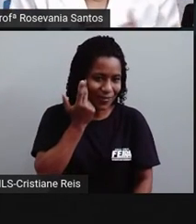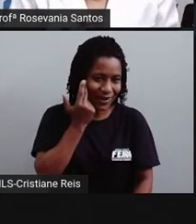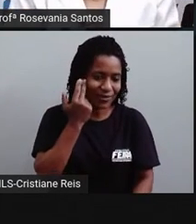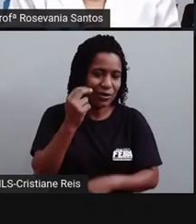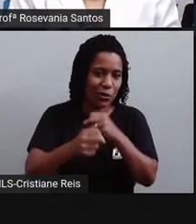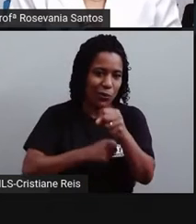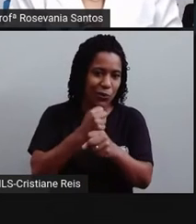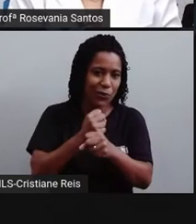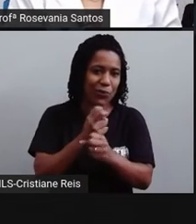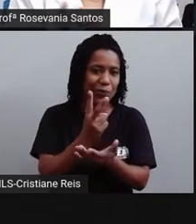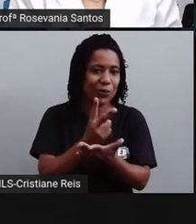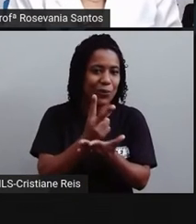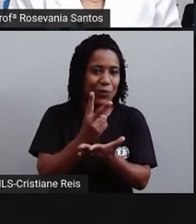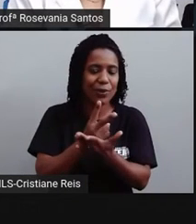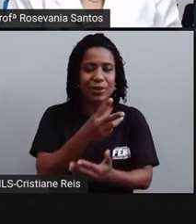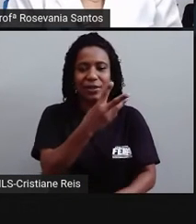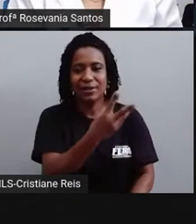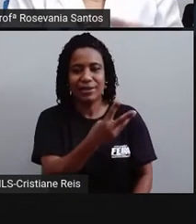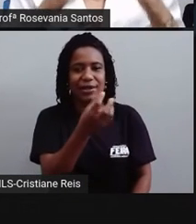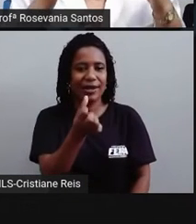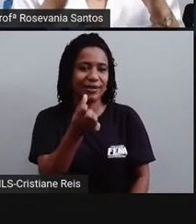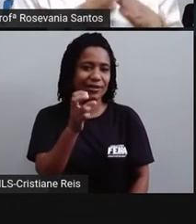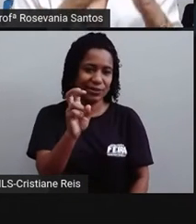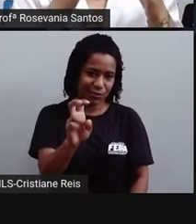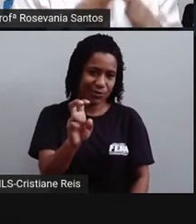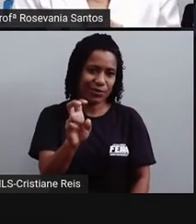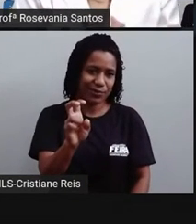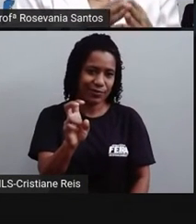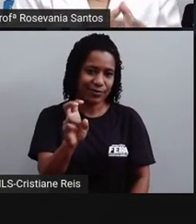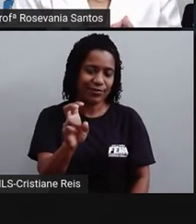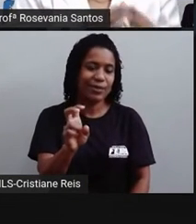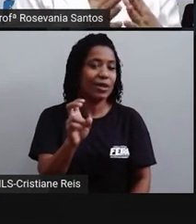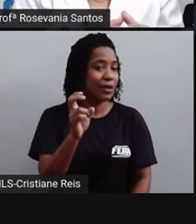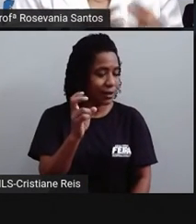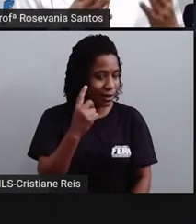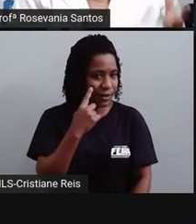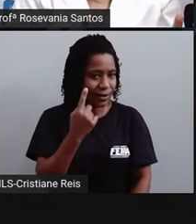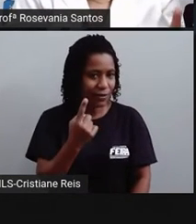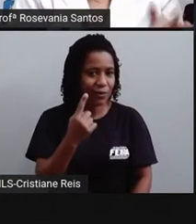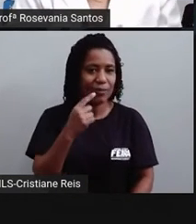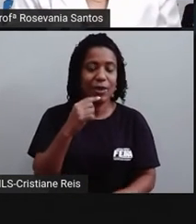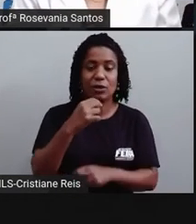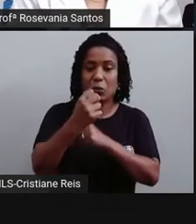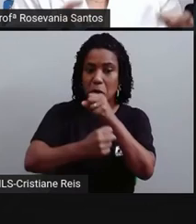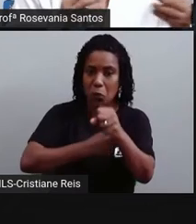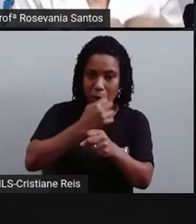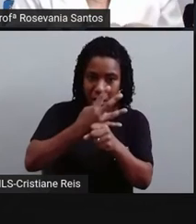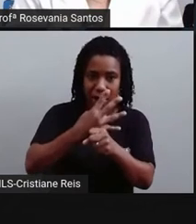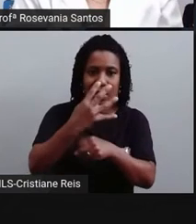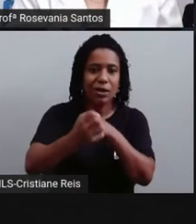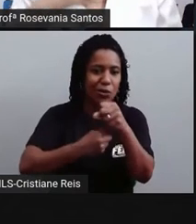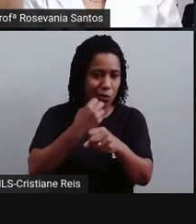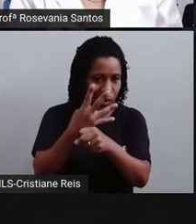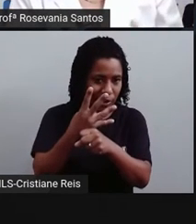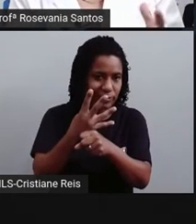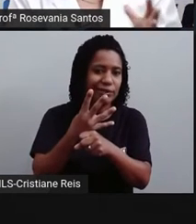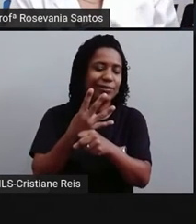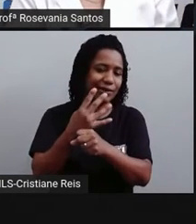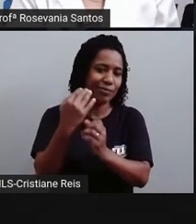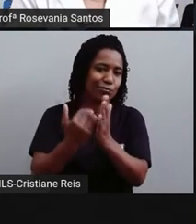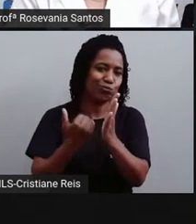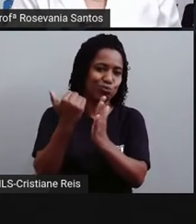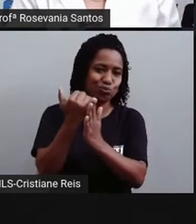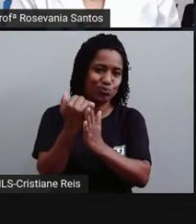ele tem, né, essa diferenciação de ter um dia a mais, tem 365 dias. Ou seja, do dia do seu aniversário até o